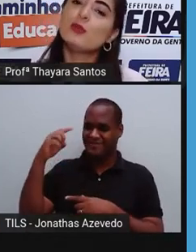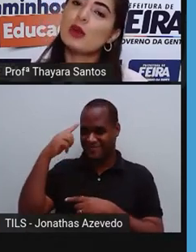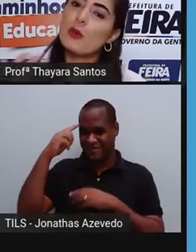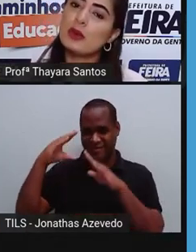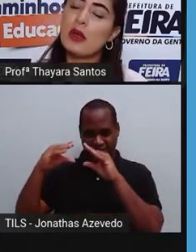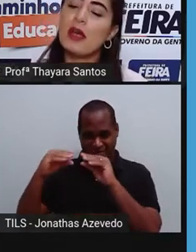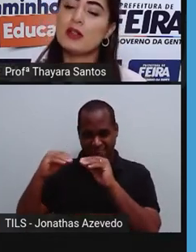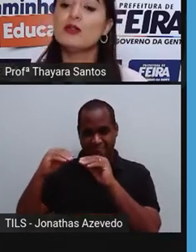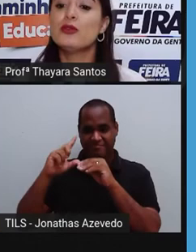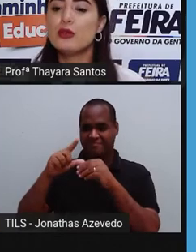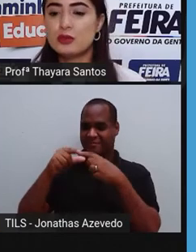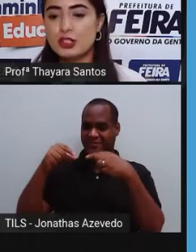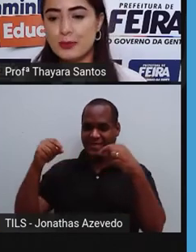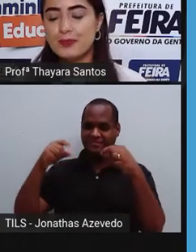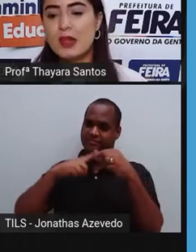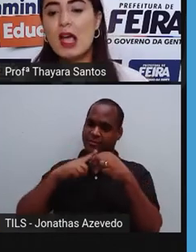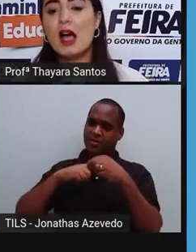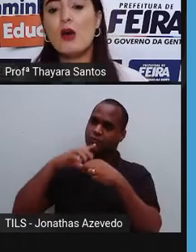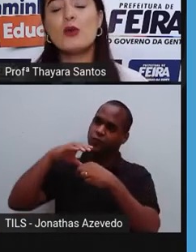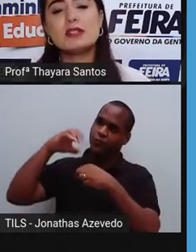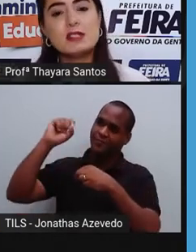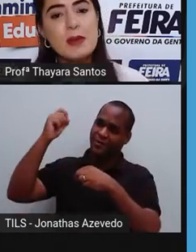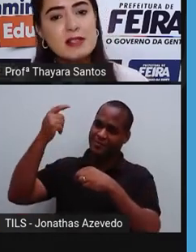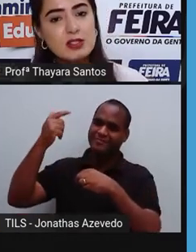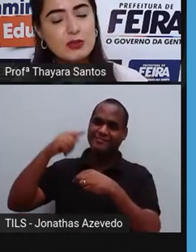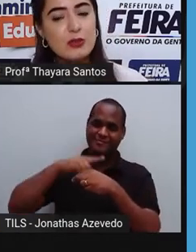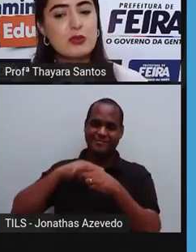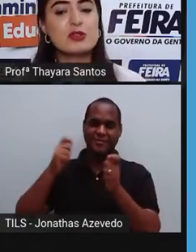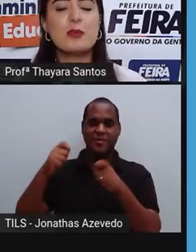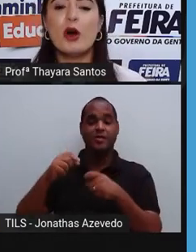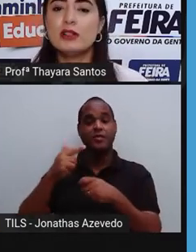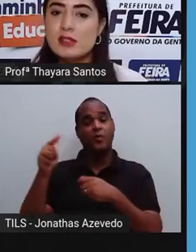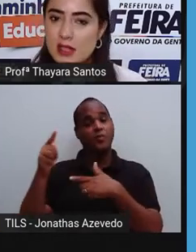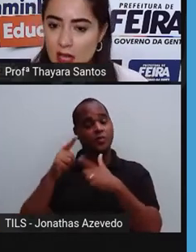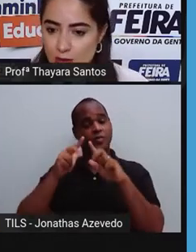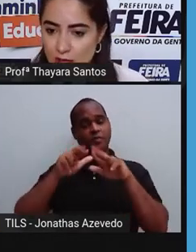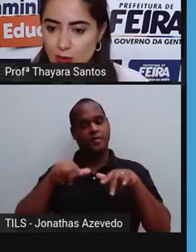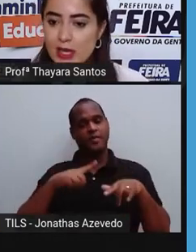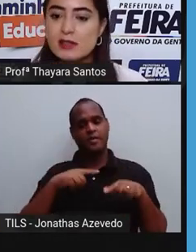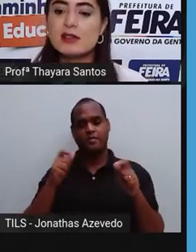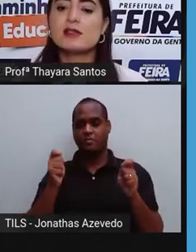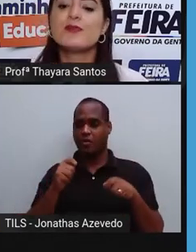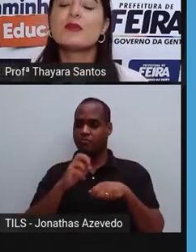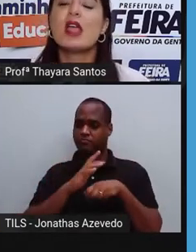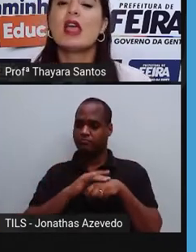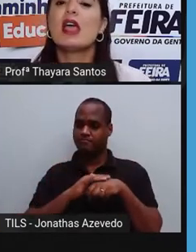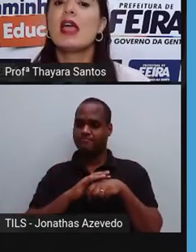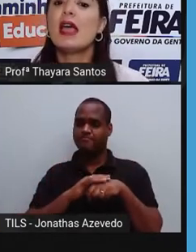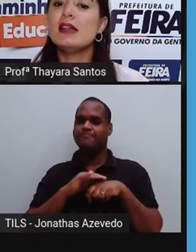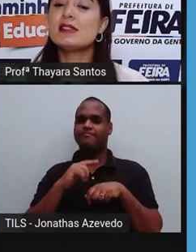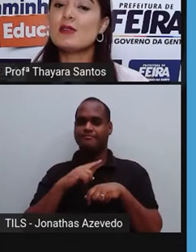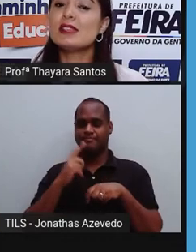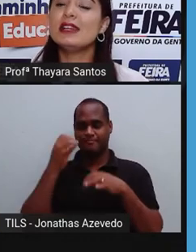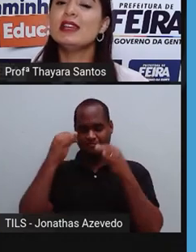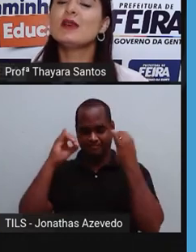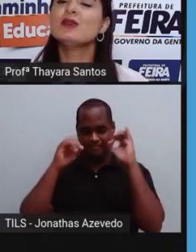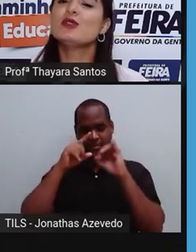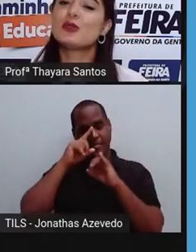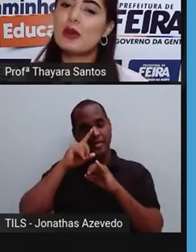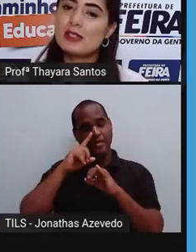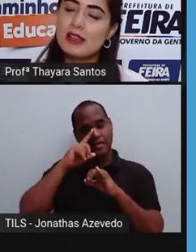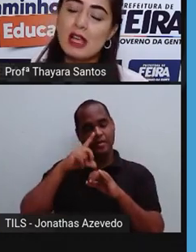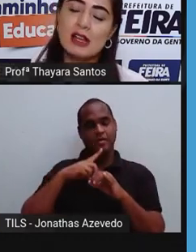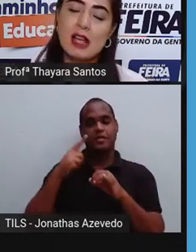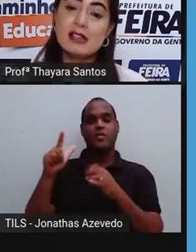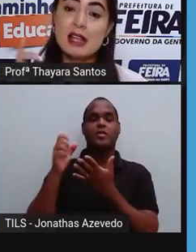têm um reino próprio, que é o reino funge. Algumas espécies de fungos podem, sim, causar doenças. Eles auxiliam